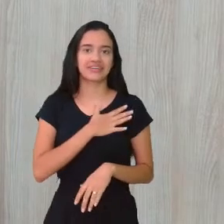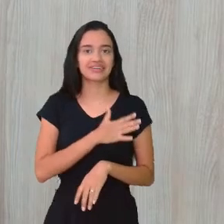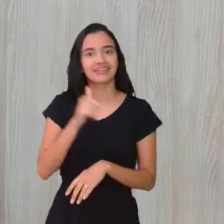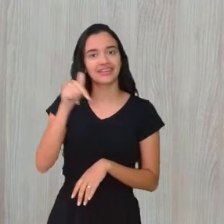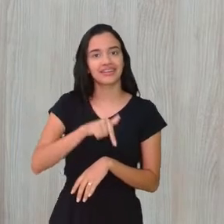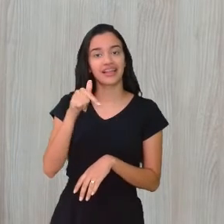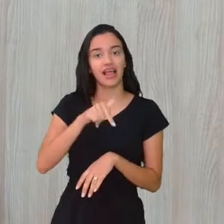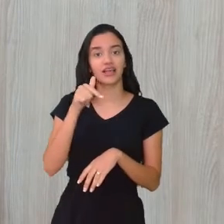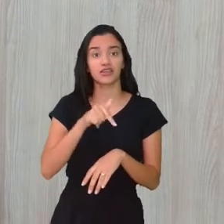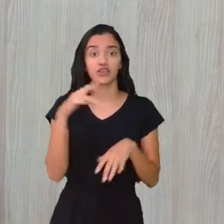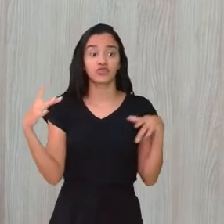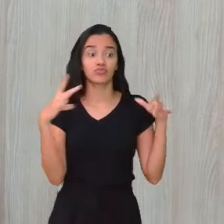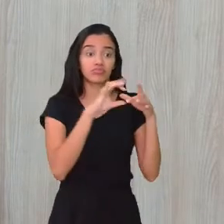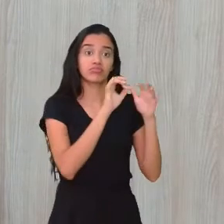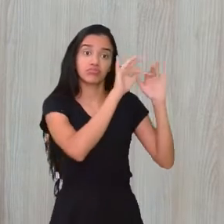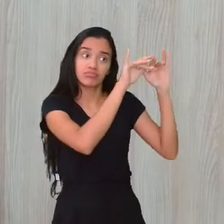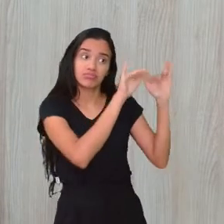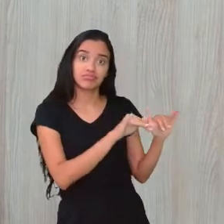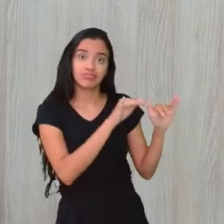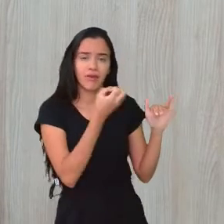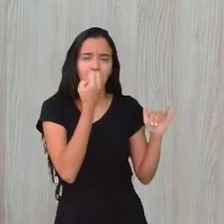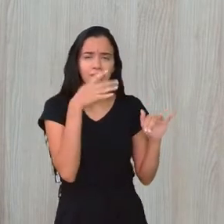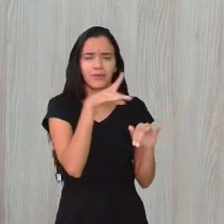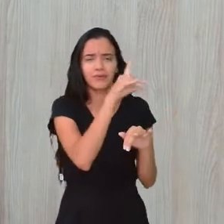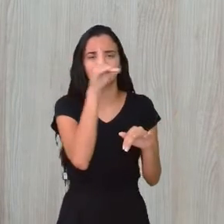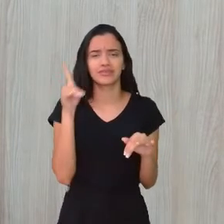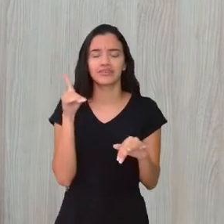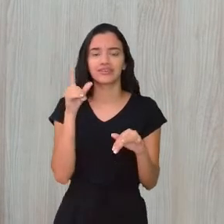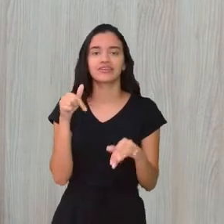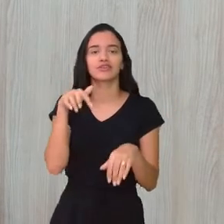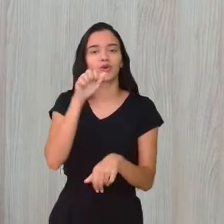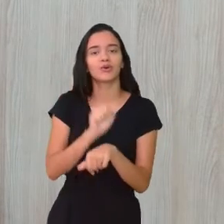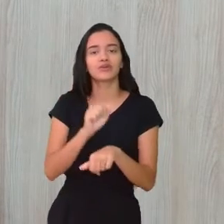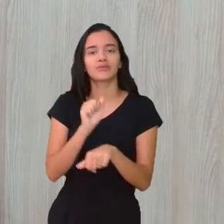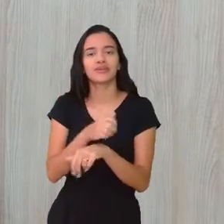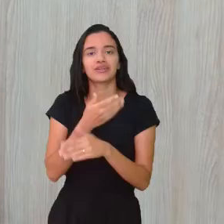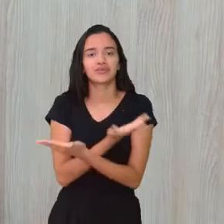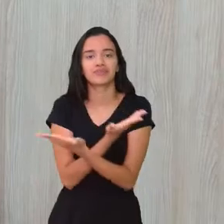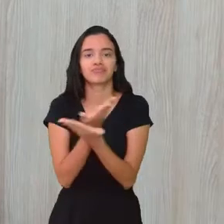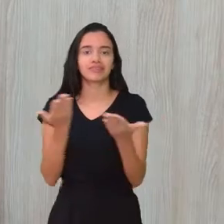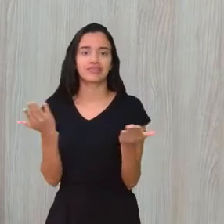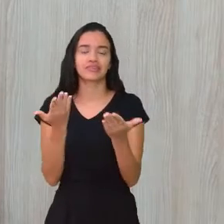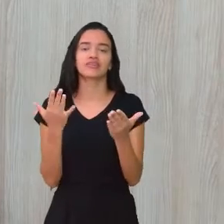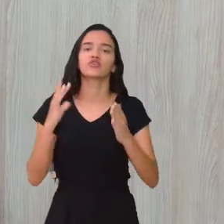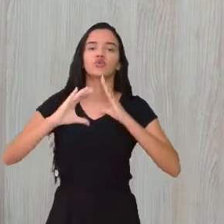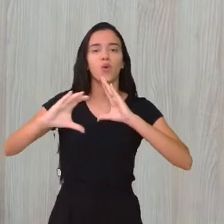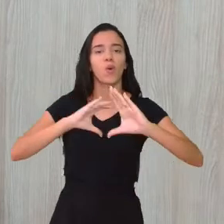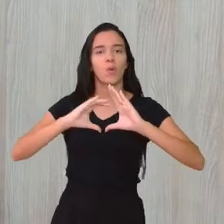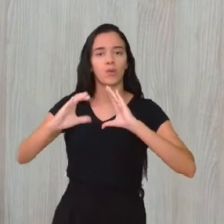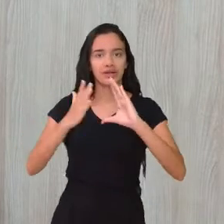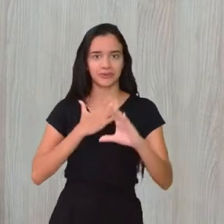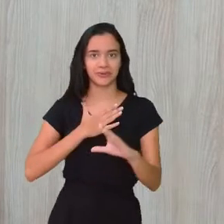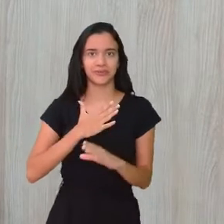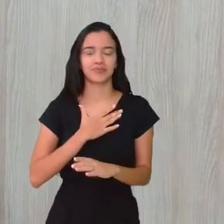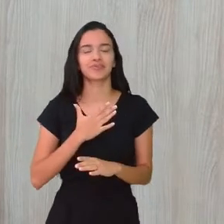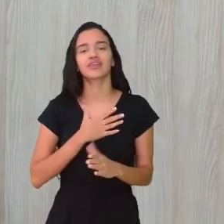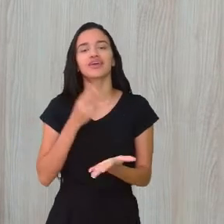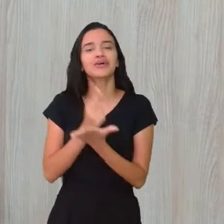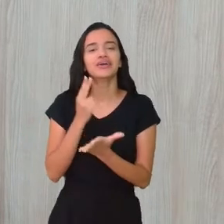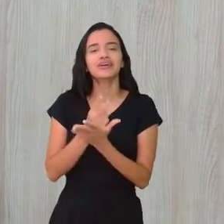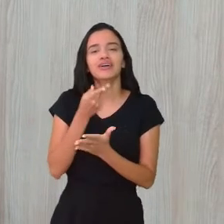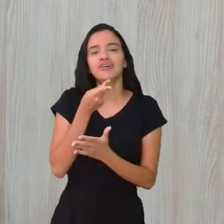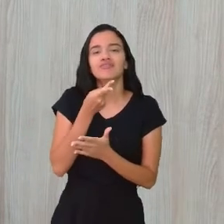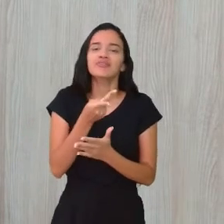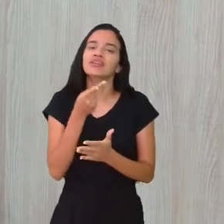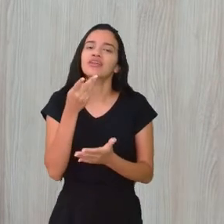Já me conectei no chat, já mandei um bom dia e já estou esperando vocês se comunicando com a gente, né? Eu sempre digo na